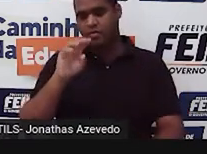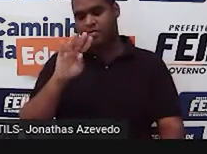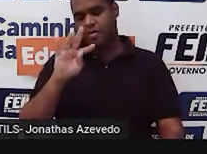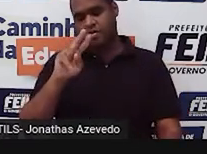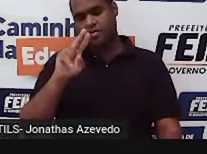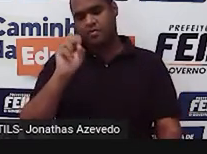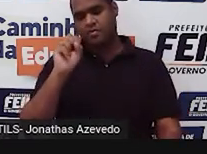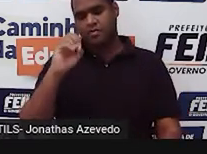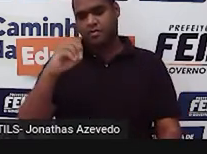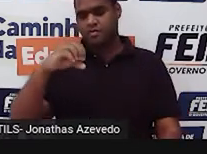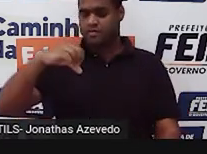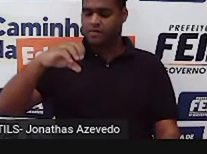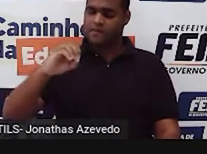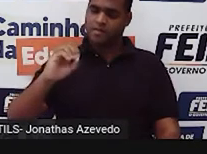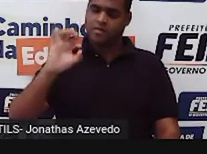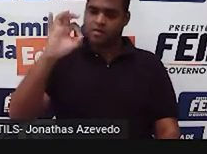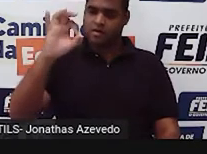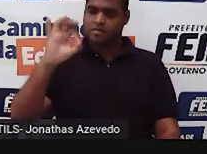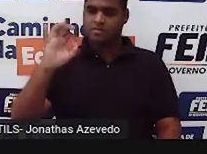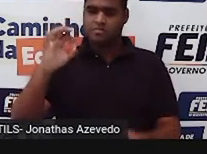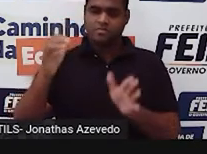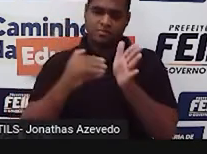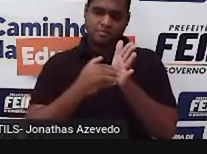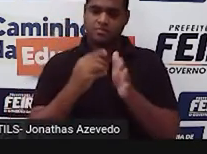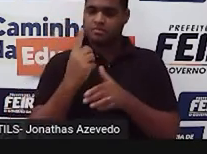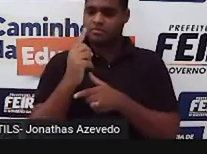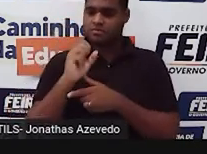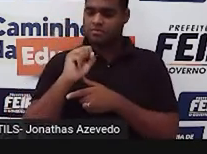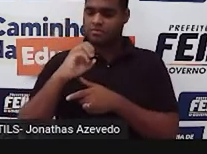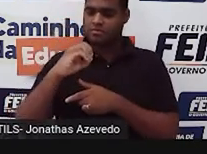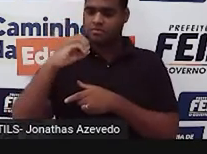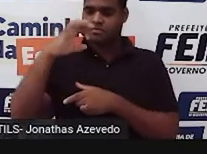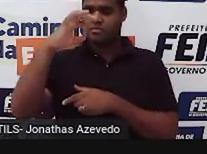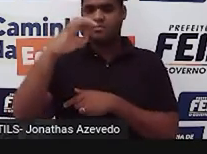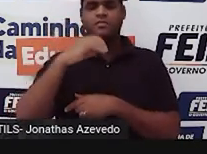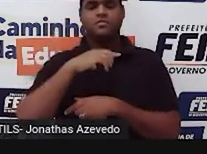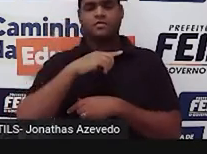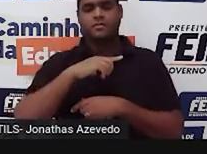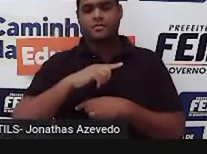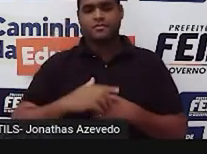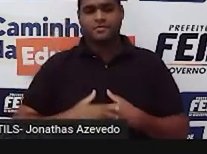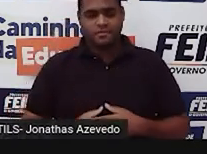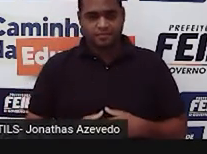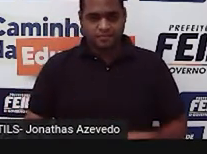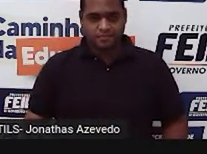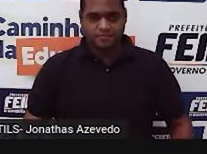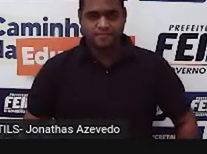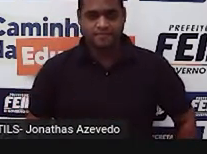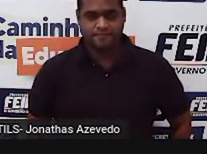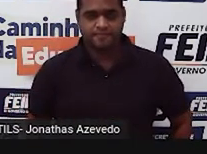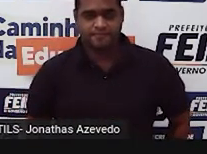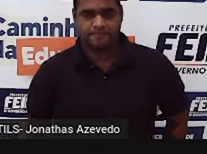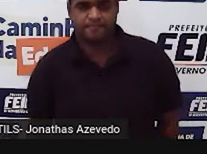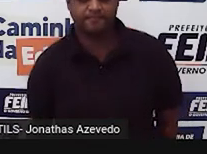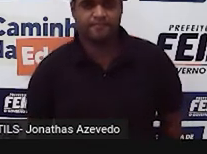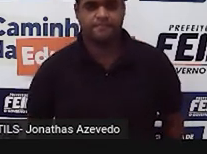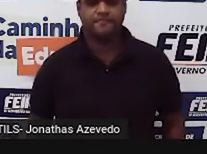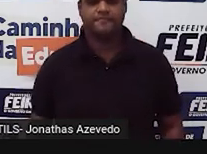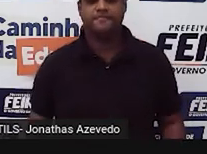90, entre 90 e 180 graus, tá bom? Próximo triângulo,